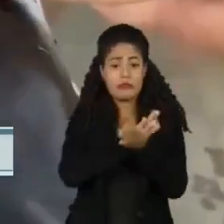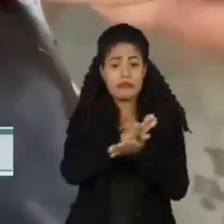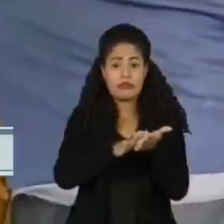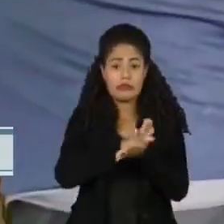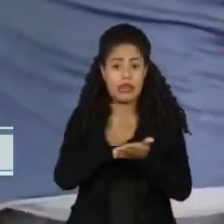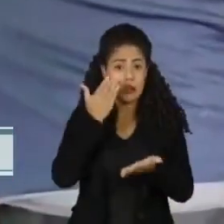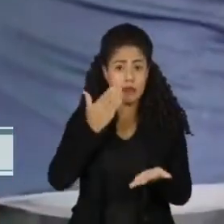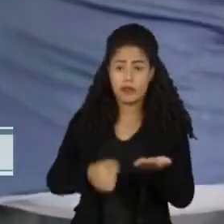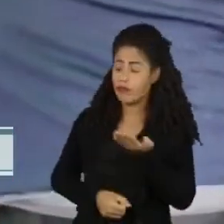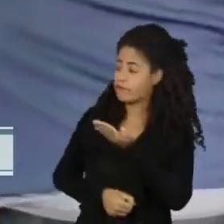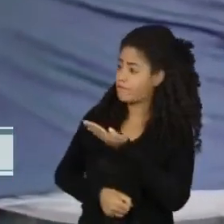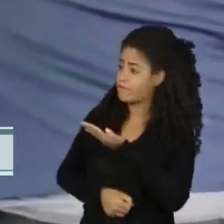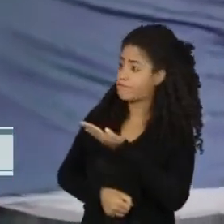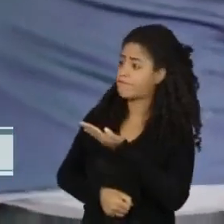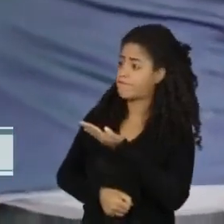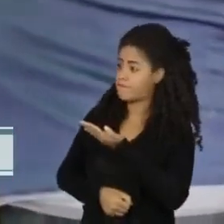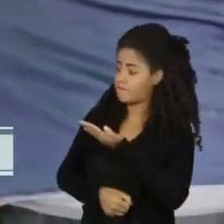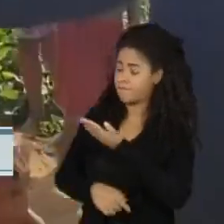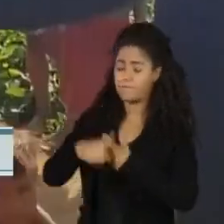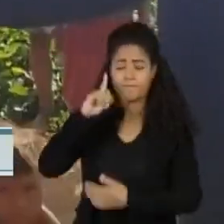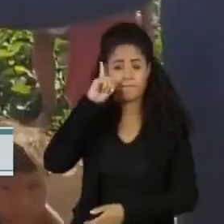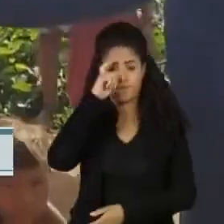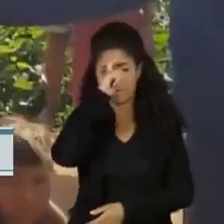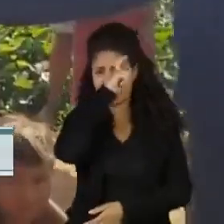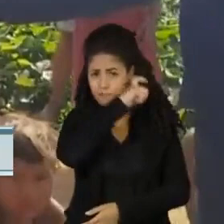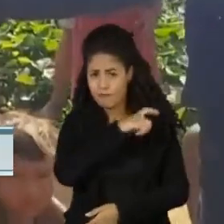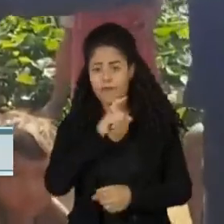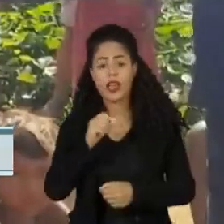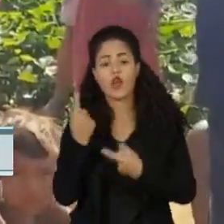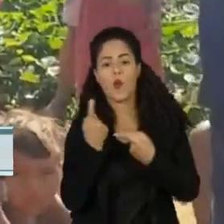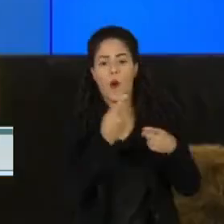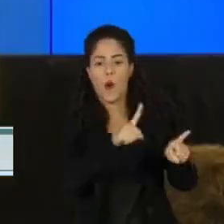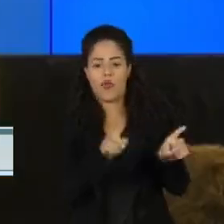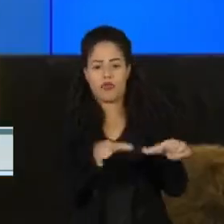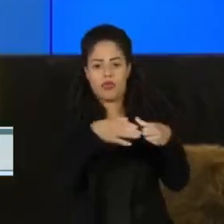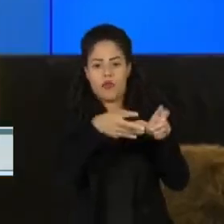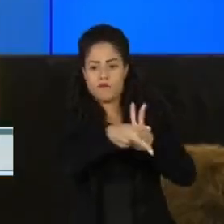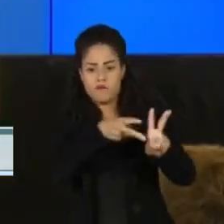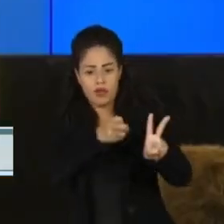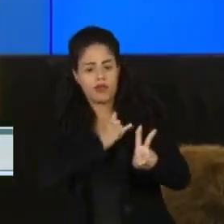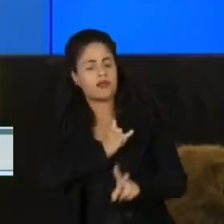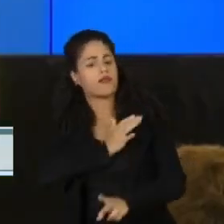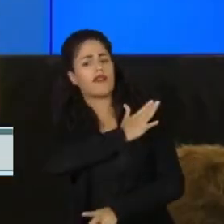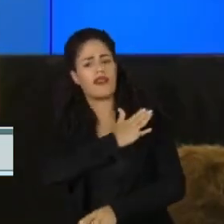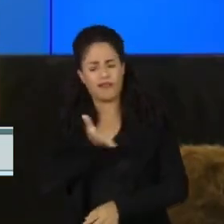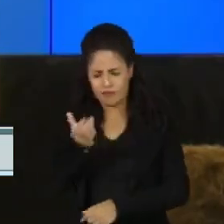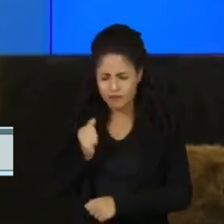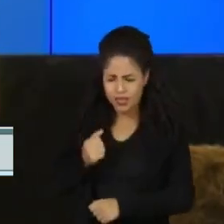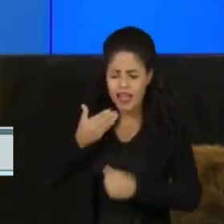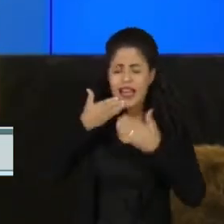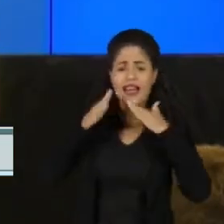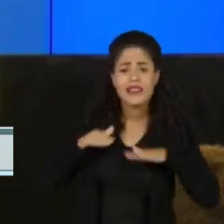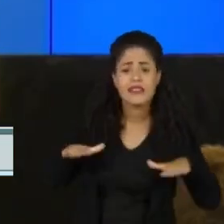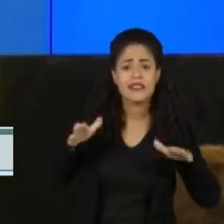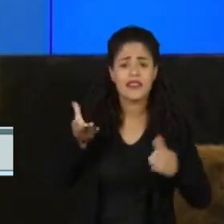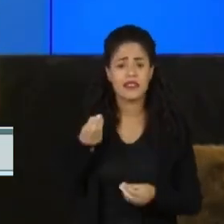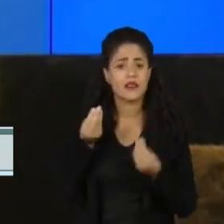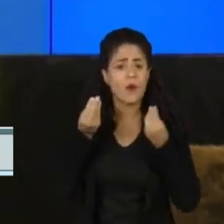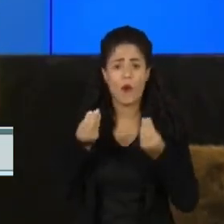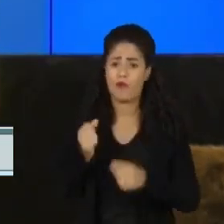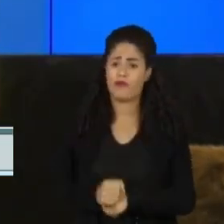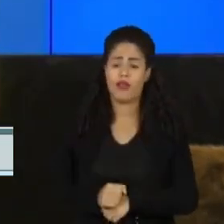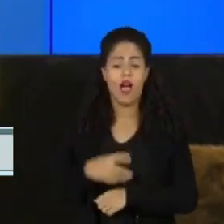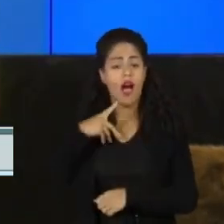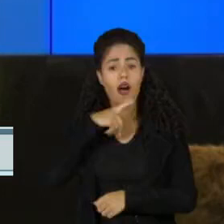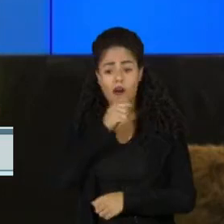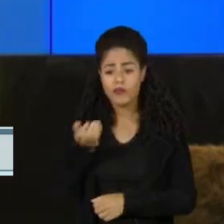cenário de possível desmonte intencional contra o povo Yanomami. Assassinar as crianças é uma forma óbvia